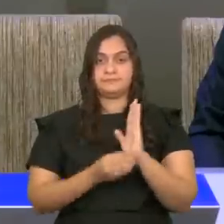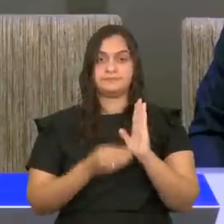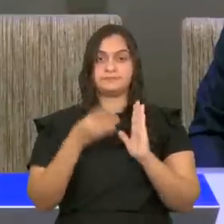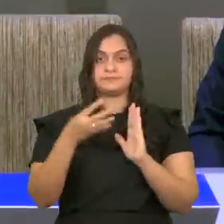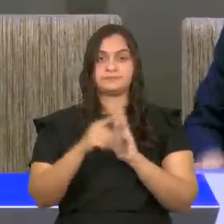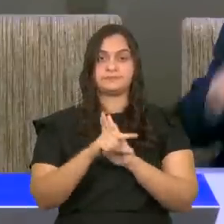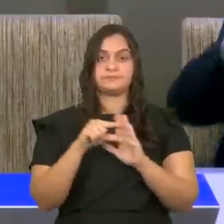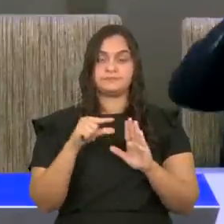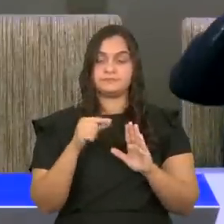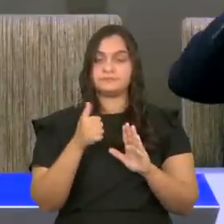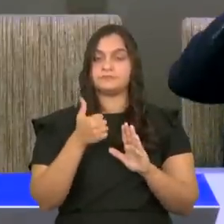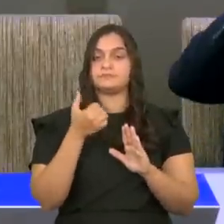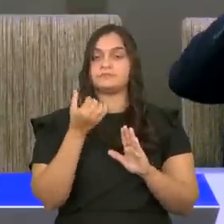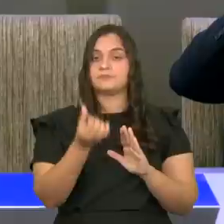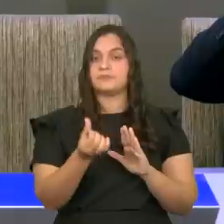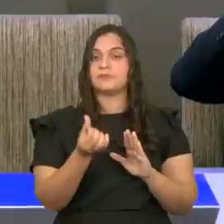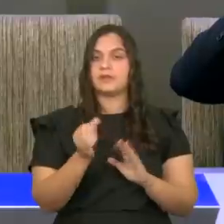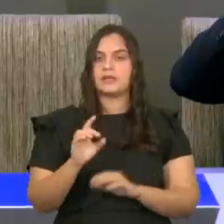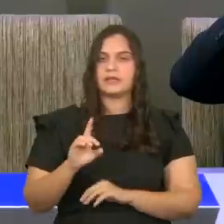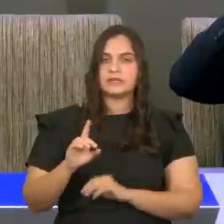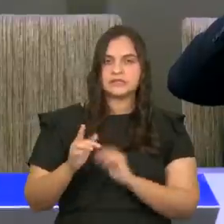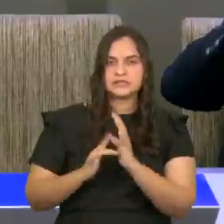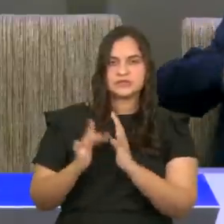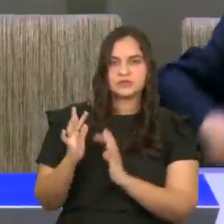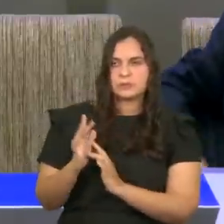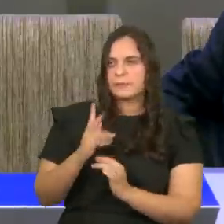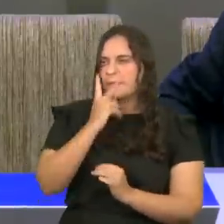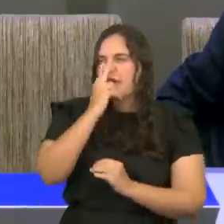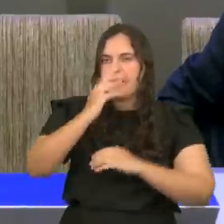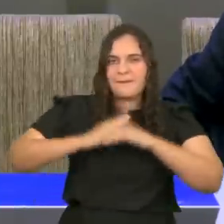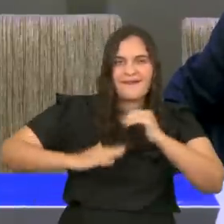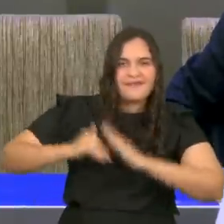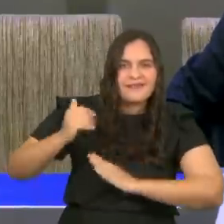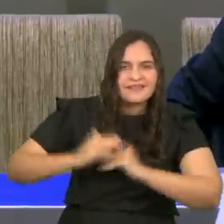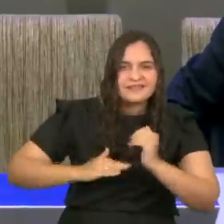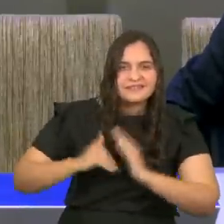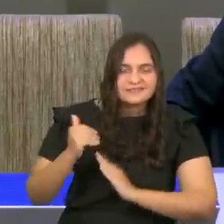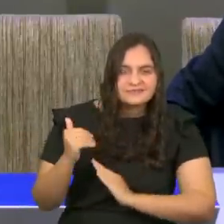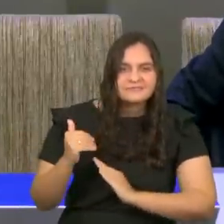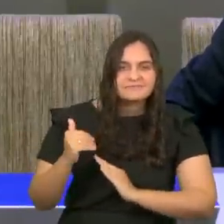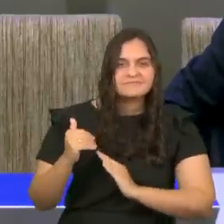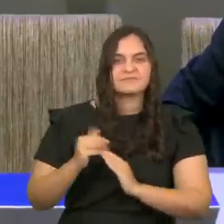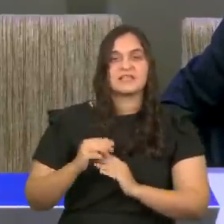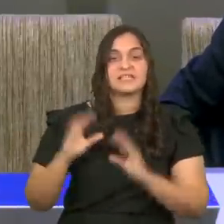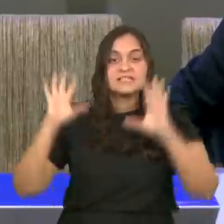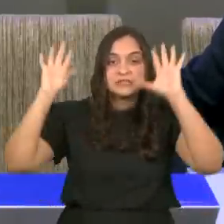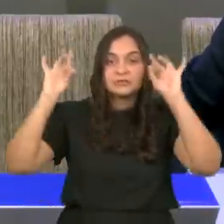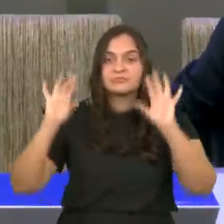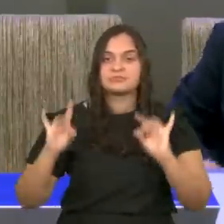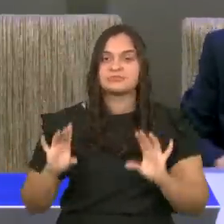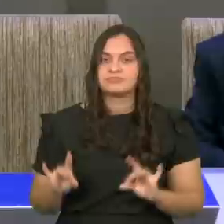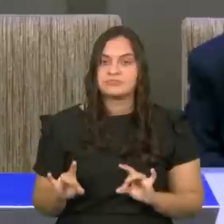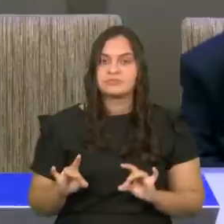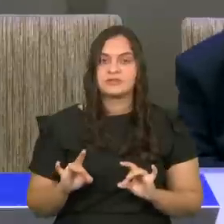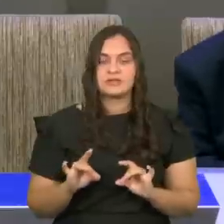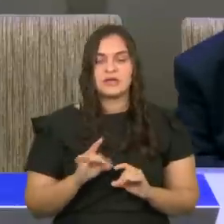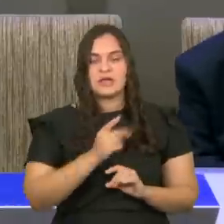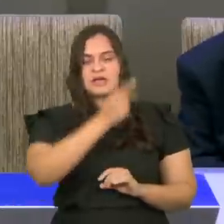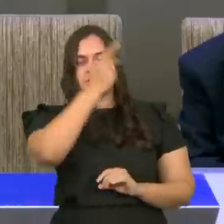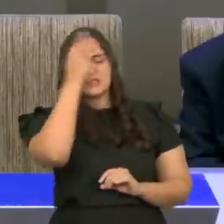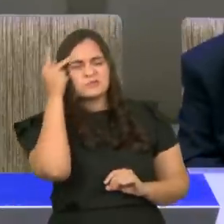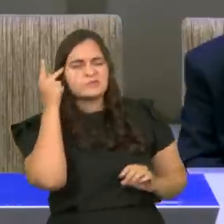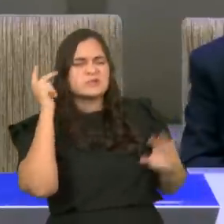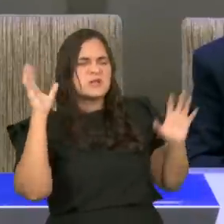que esta é a especialidade de Jesus. Aqueles que estão em trevas, viram a